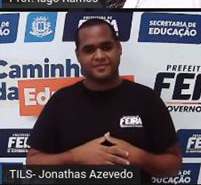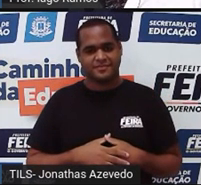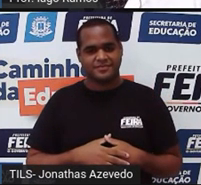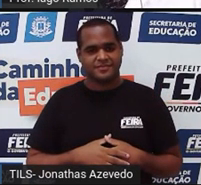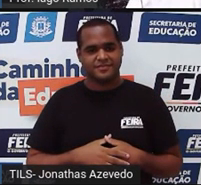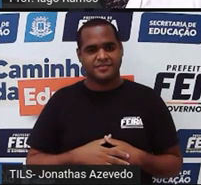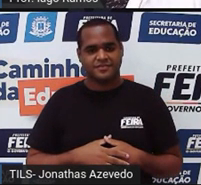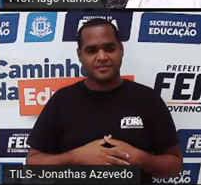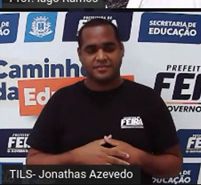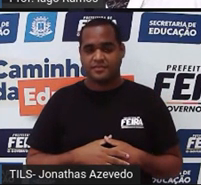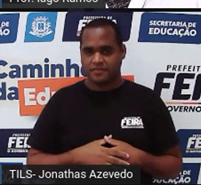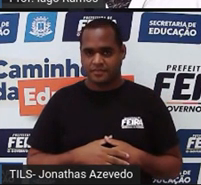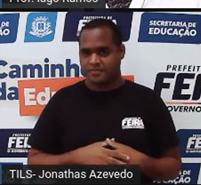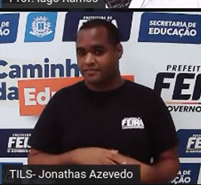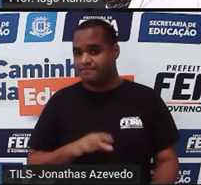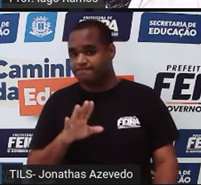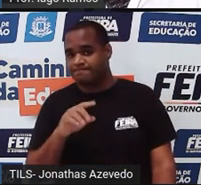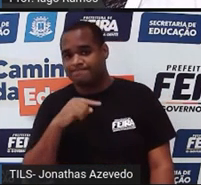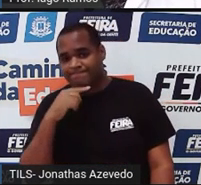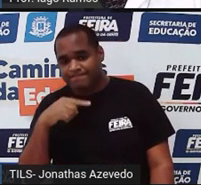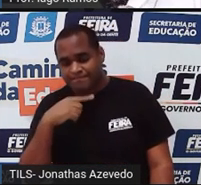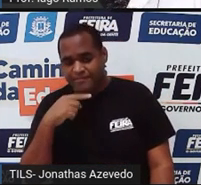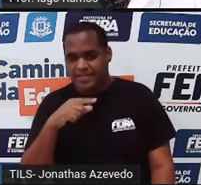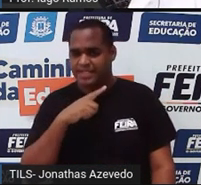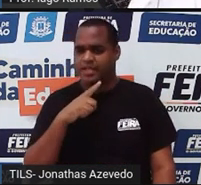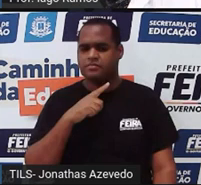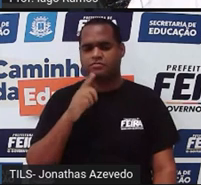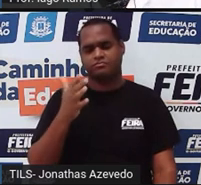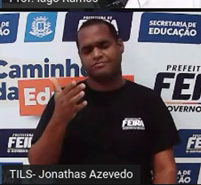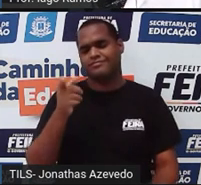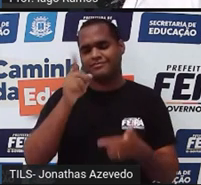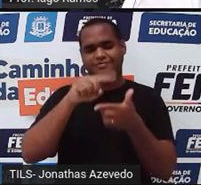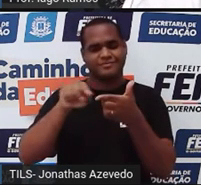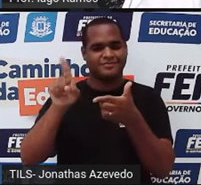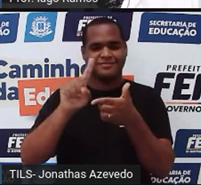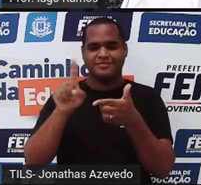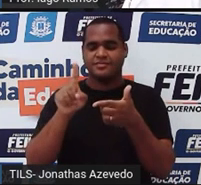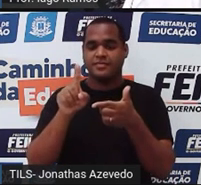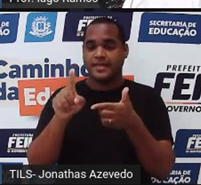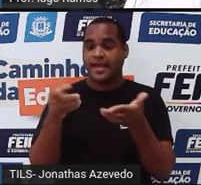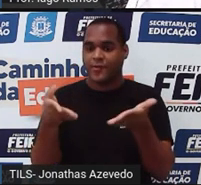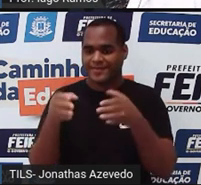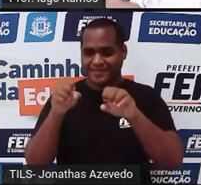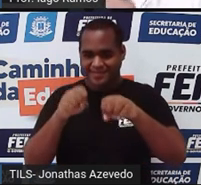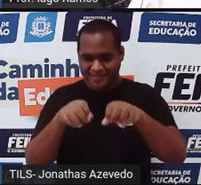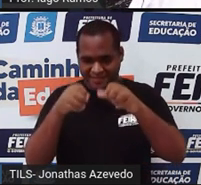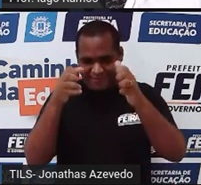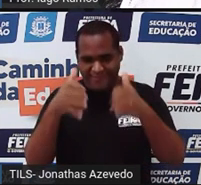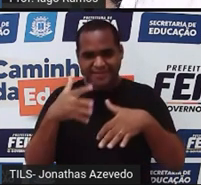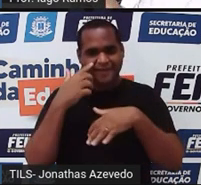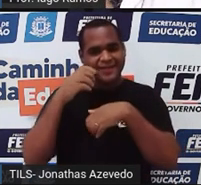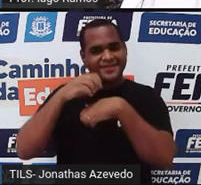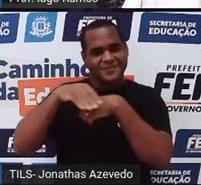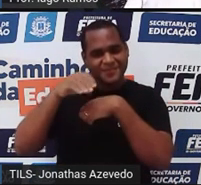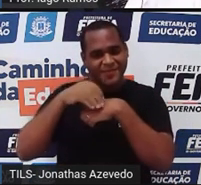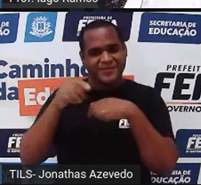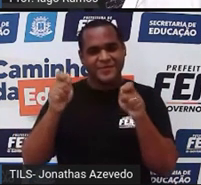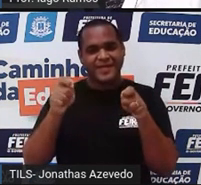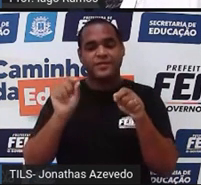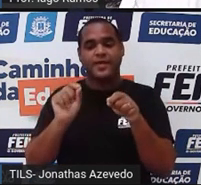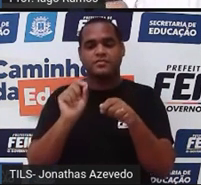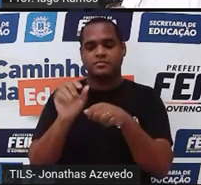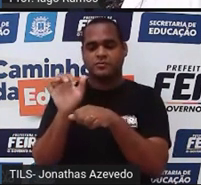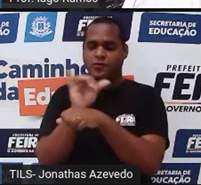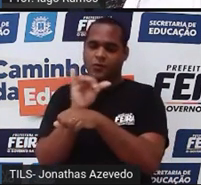Bom, e aí ficou alguma duvidazinha? Não tem problema, essa mesma aula você pode buscar no canal do